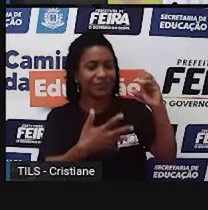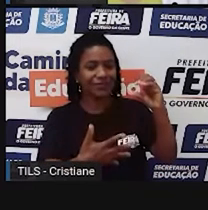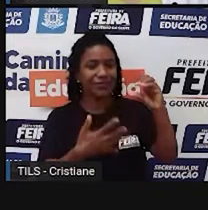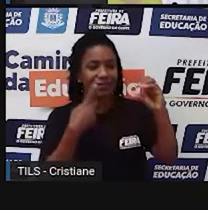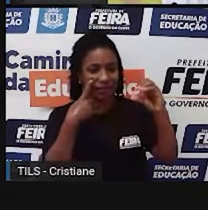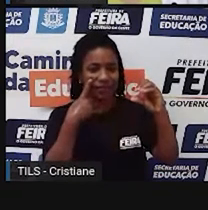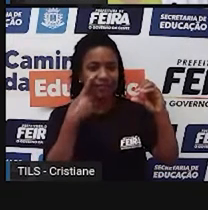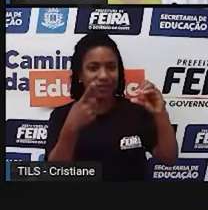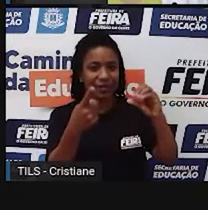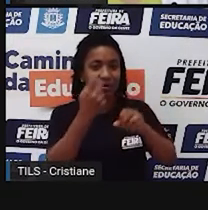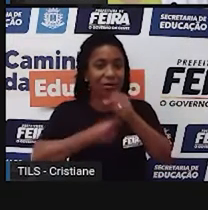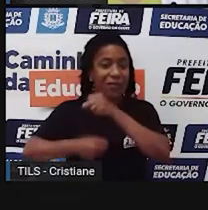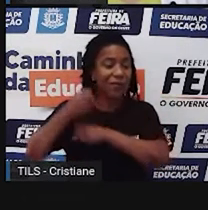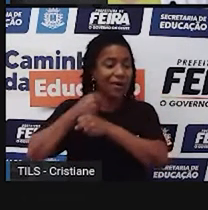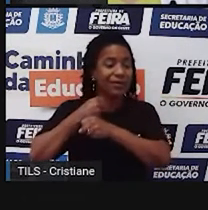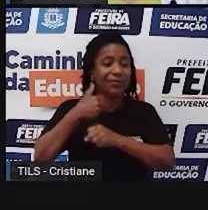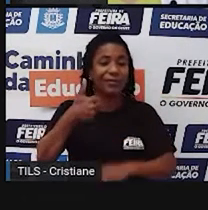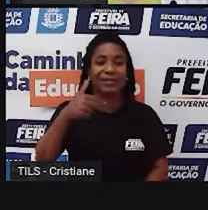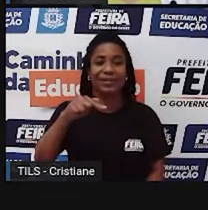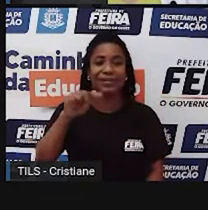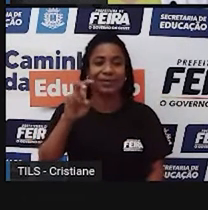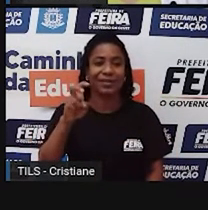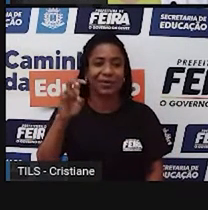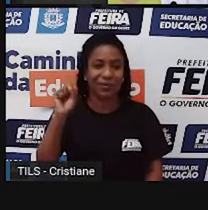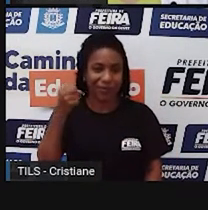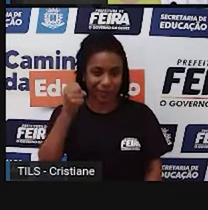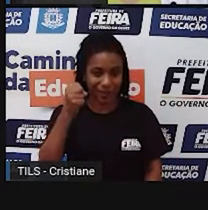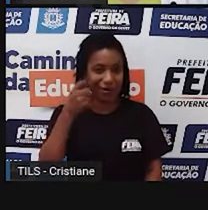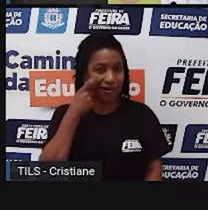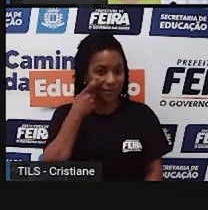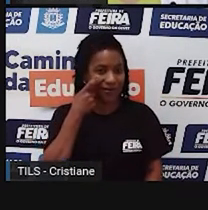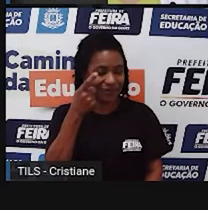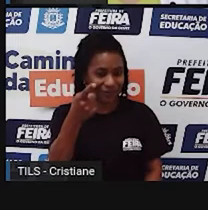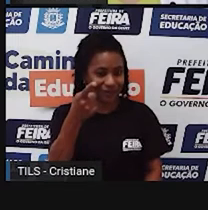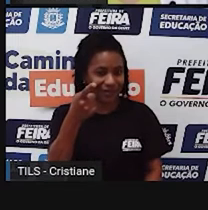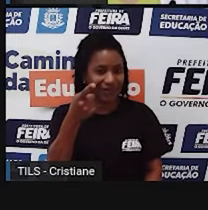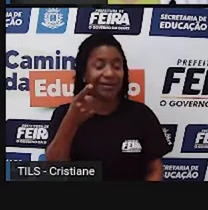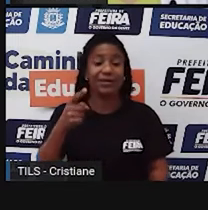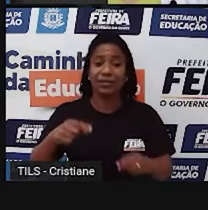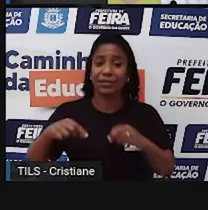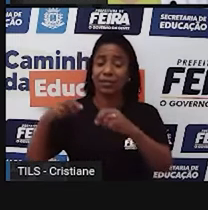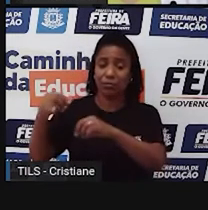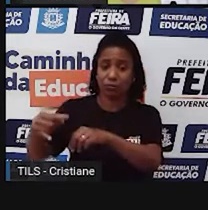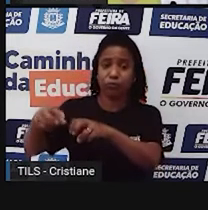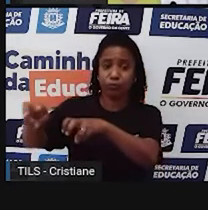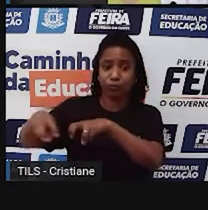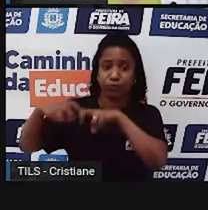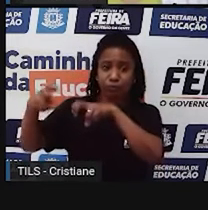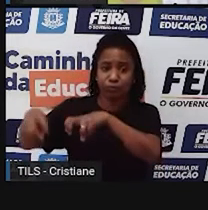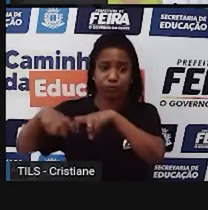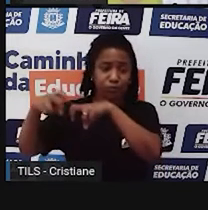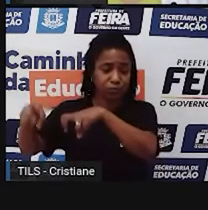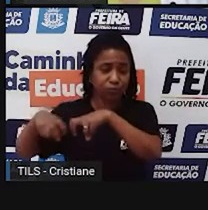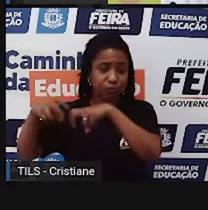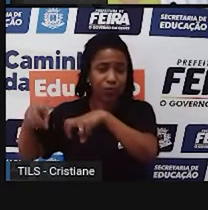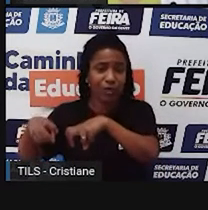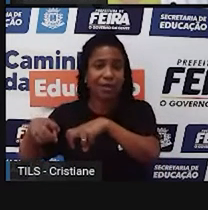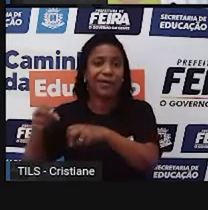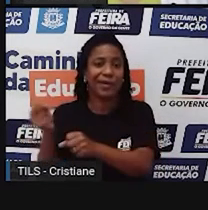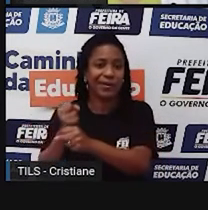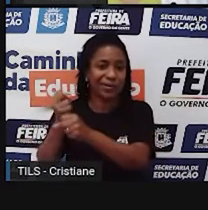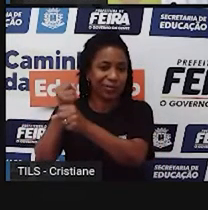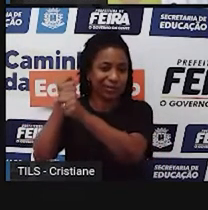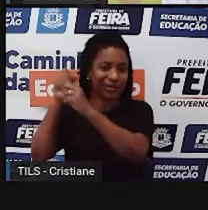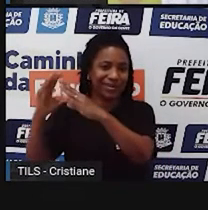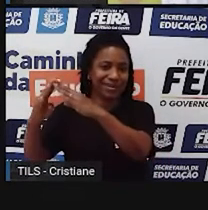um espaço de 1758, onde a gente já tem construções, né, mas predomina ainda a grande quantidade dos